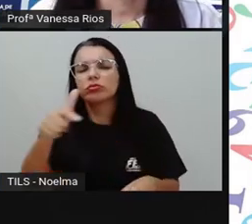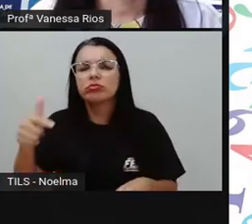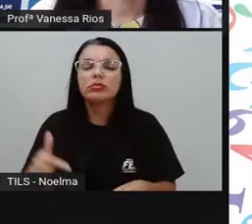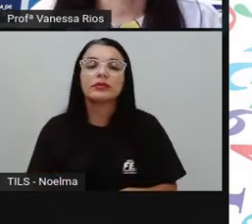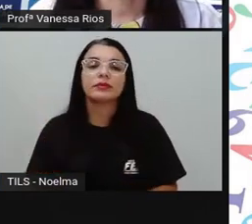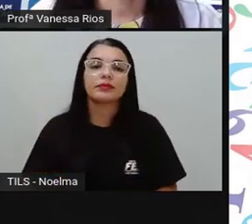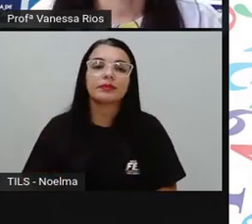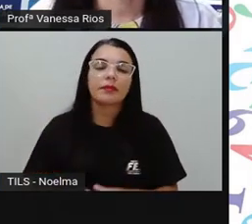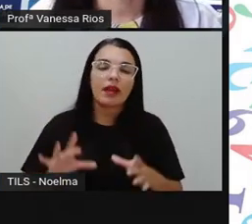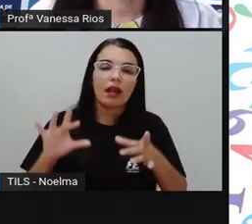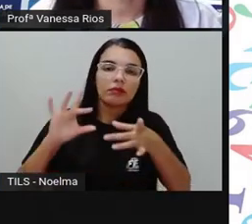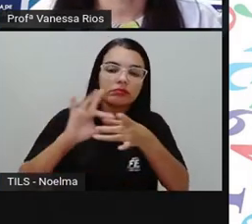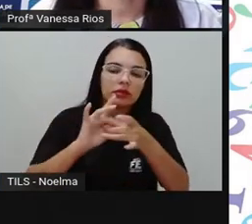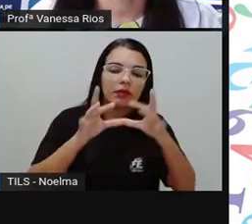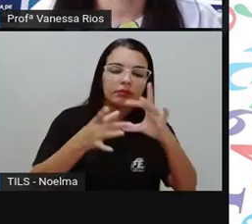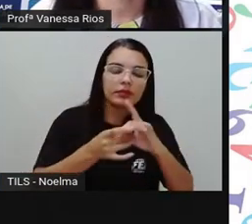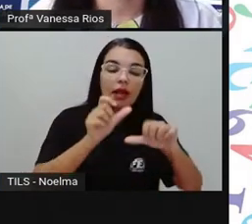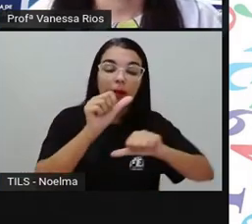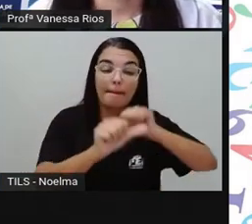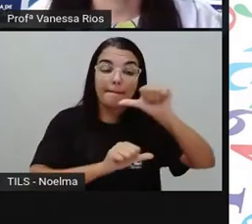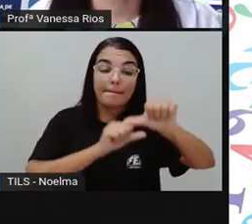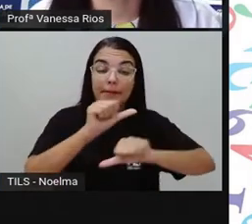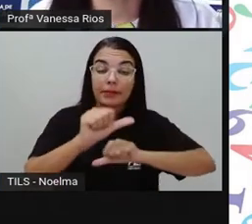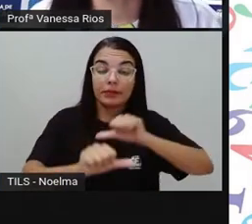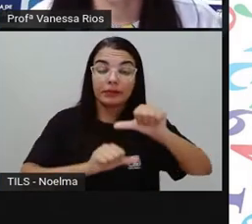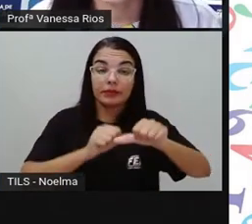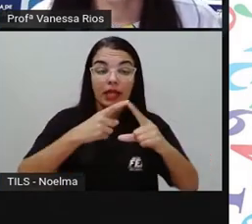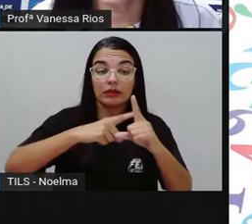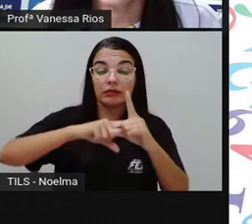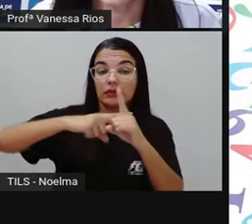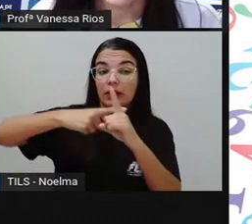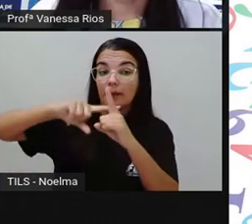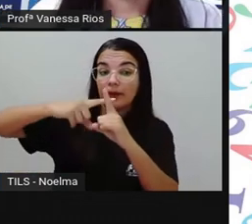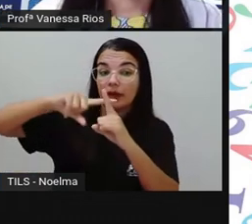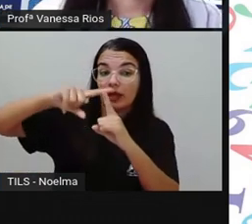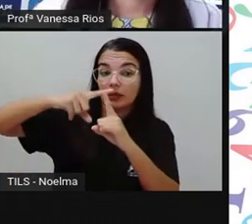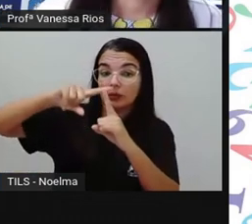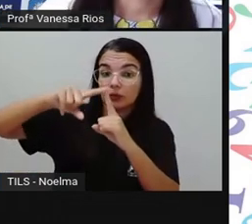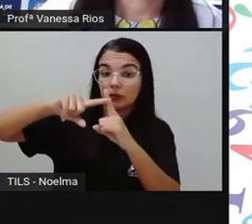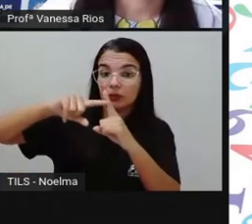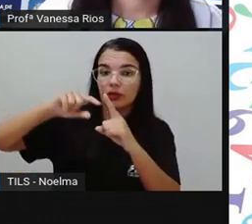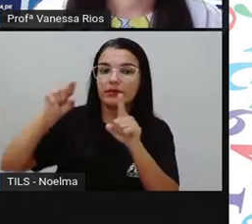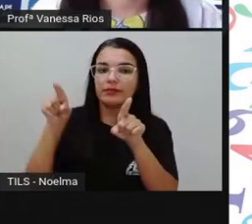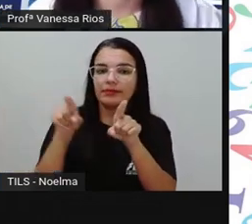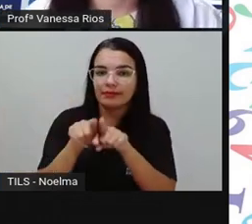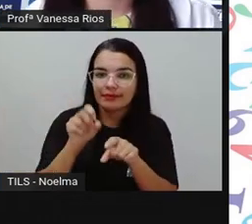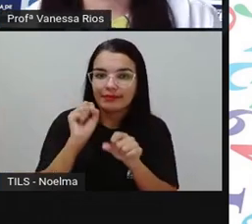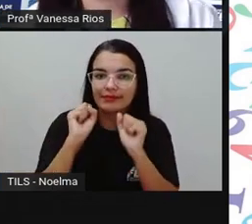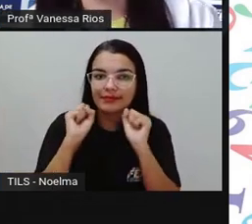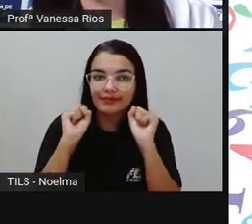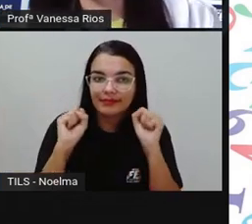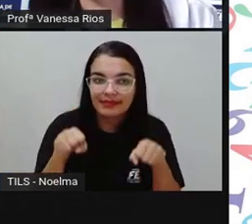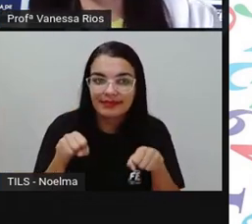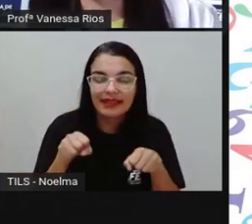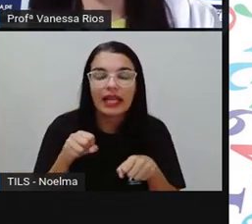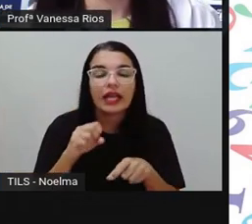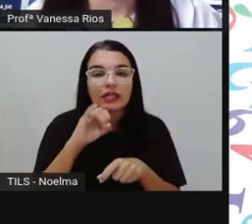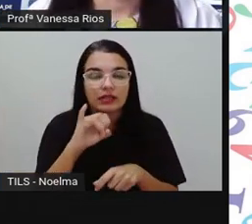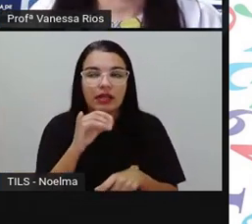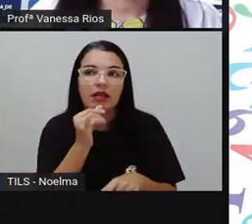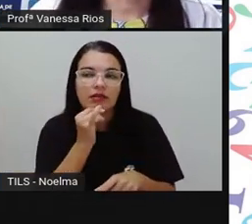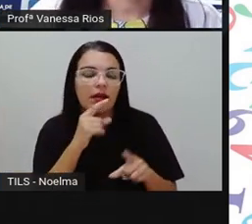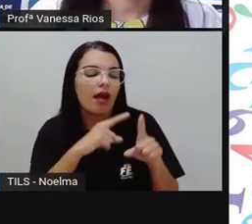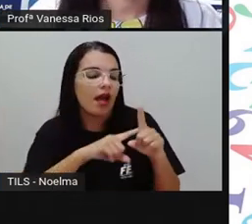ligados às mudanças de temperatura. Isso mesmo. De acordo com a temperatura,